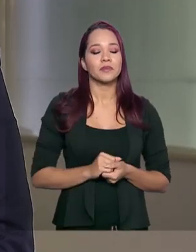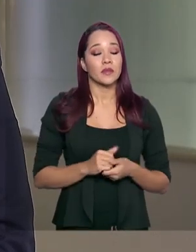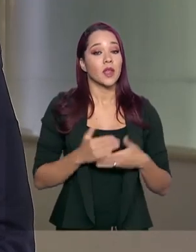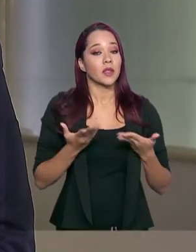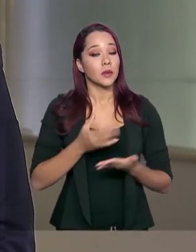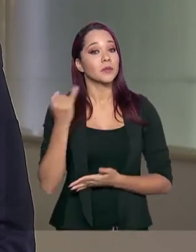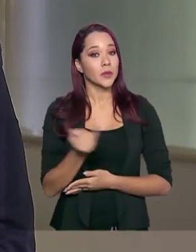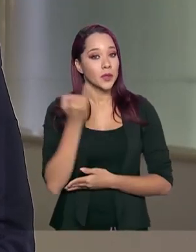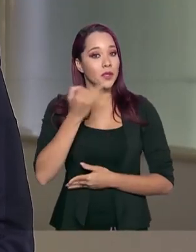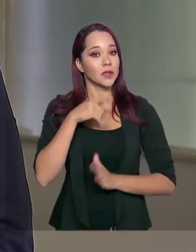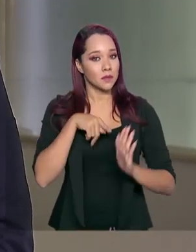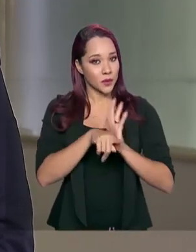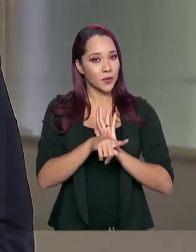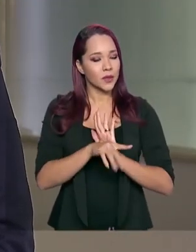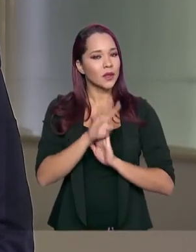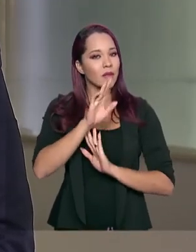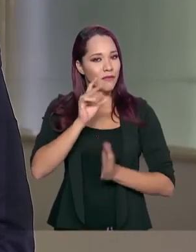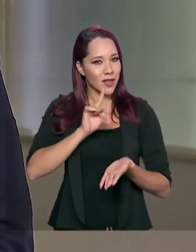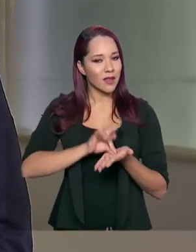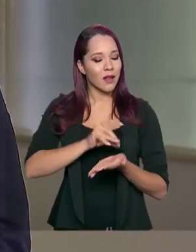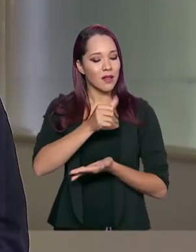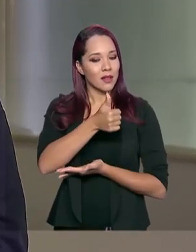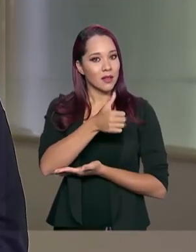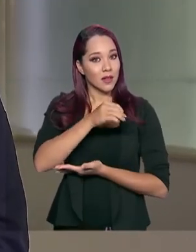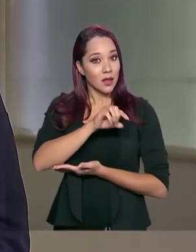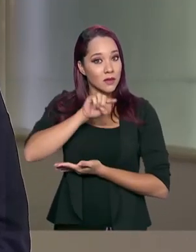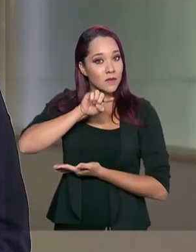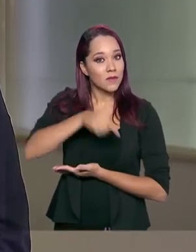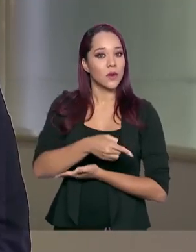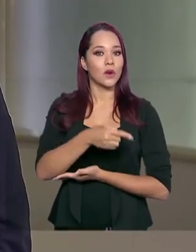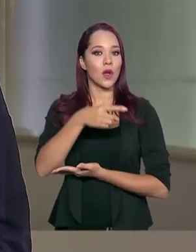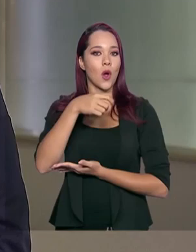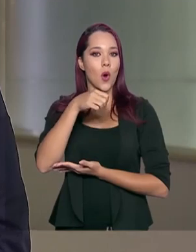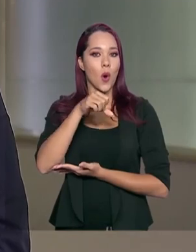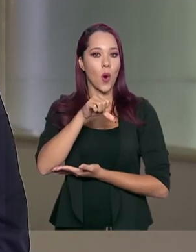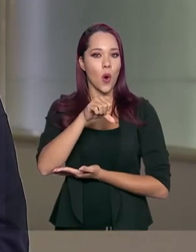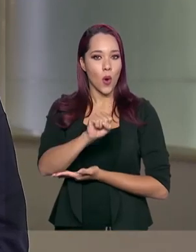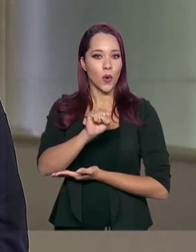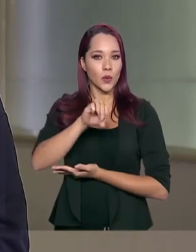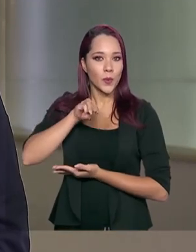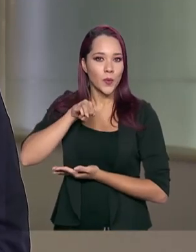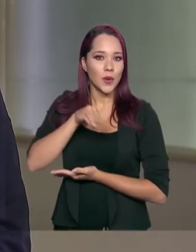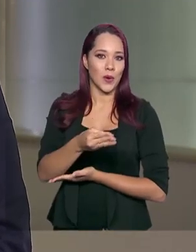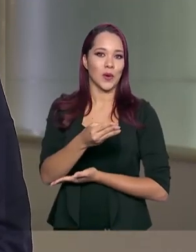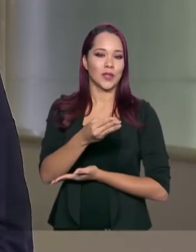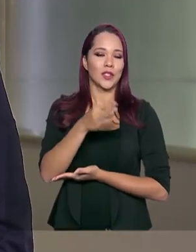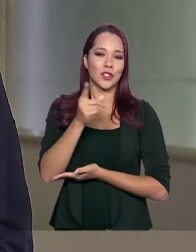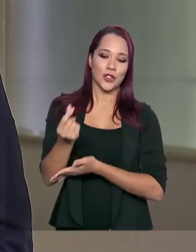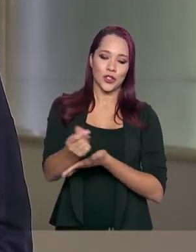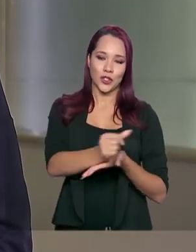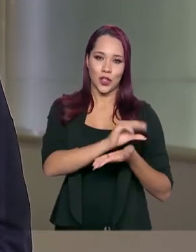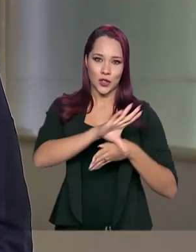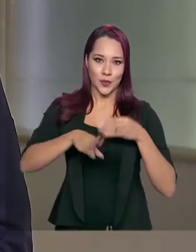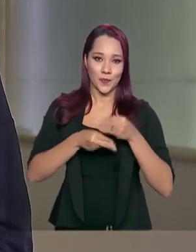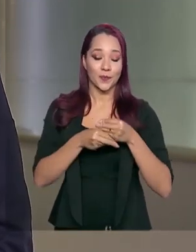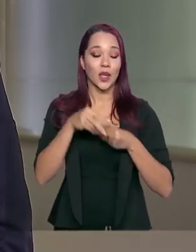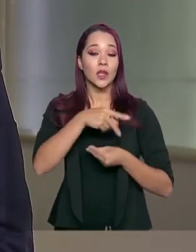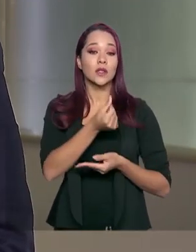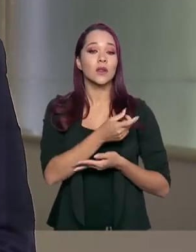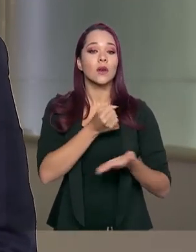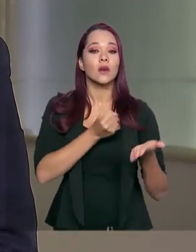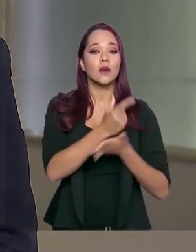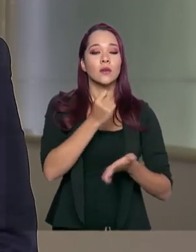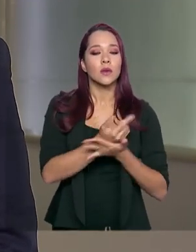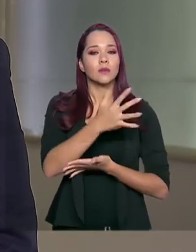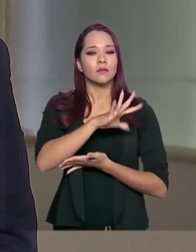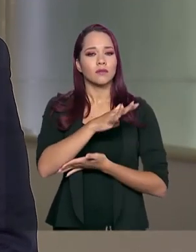importante a sua pergunta. Na realidade, foi 10,8 milhões de recursos suplementares que nós recebemos. Com esse dinheiro, nós compramos